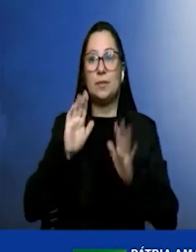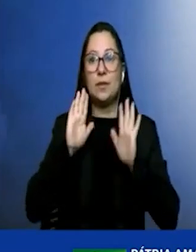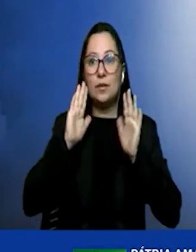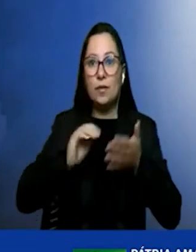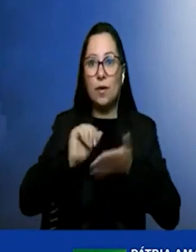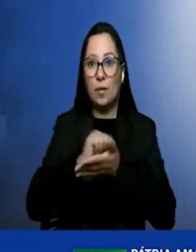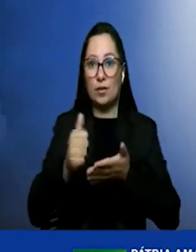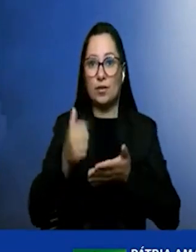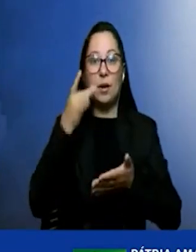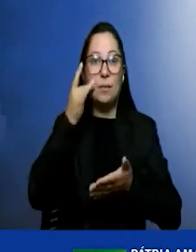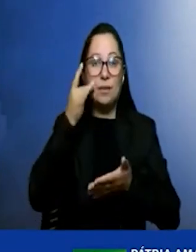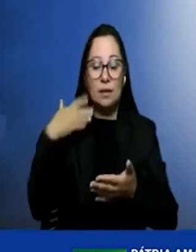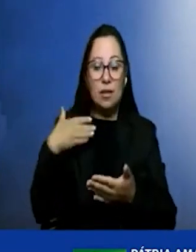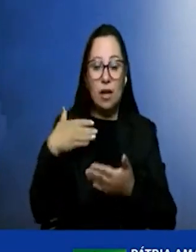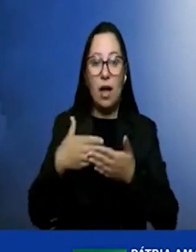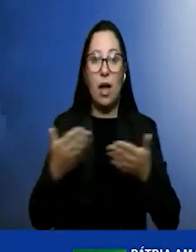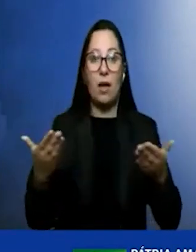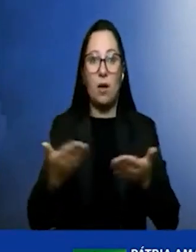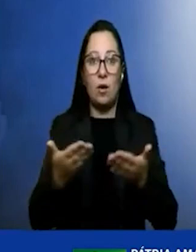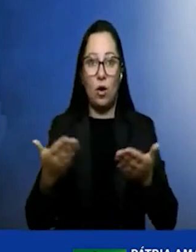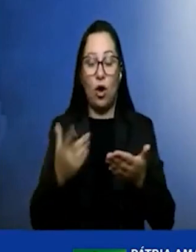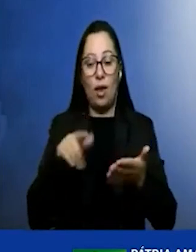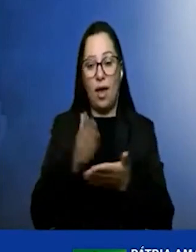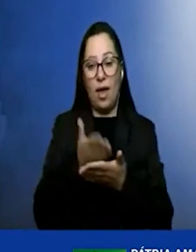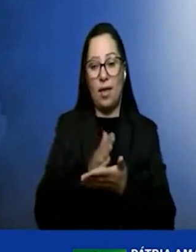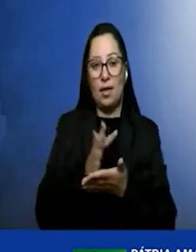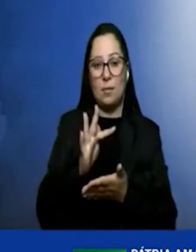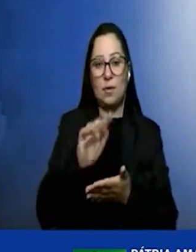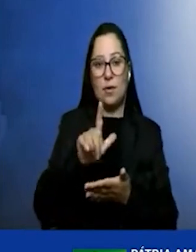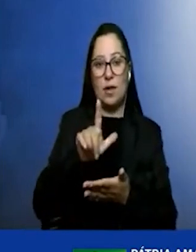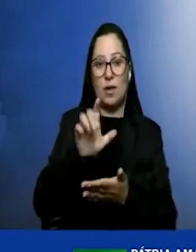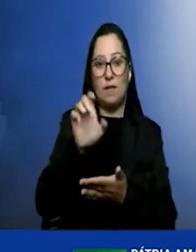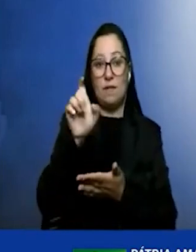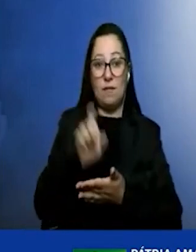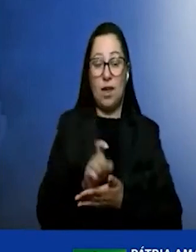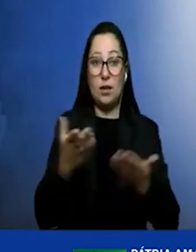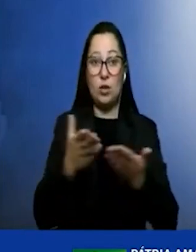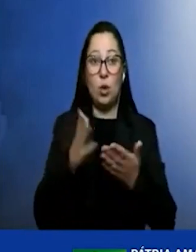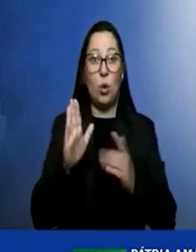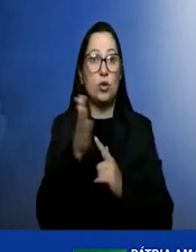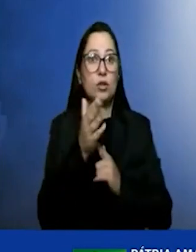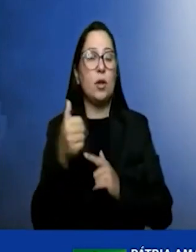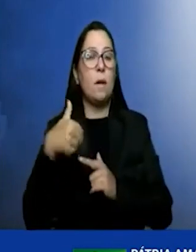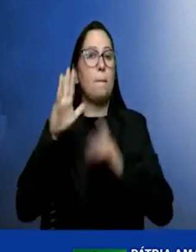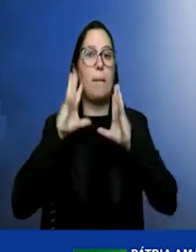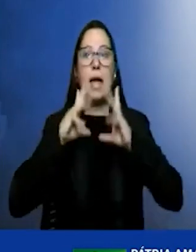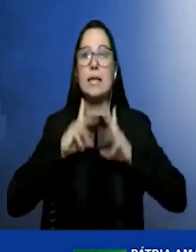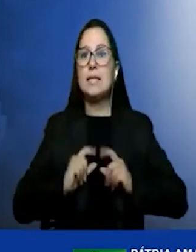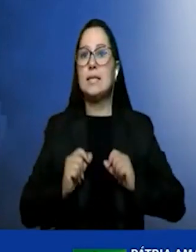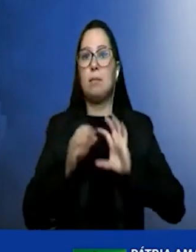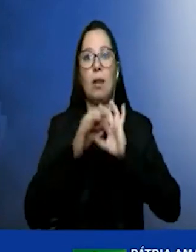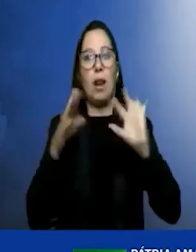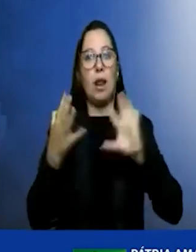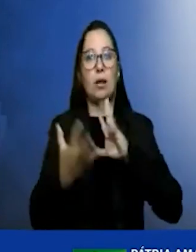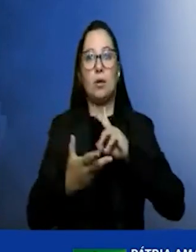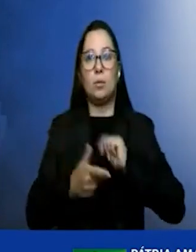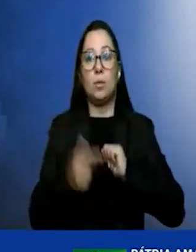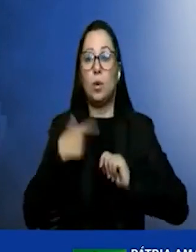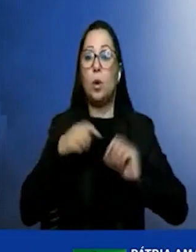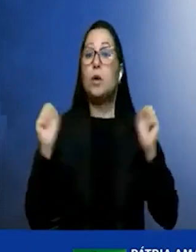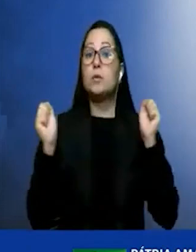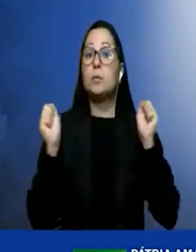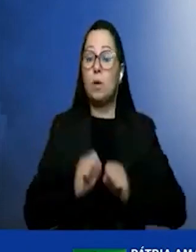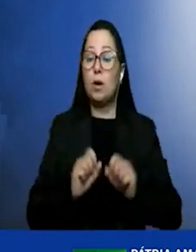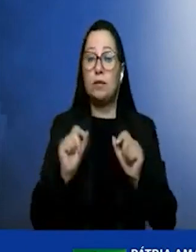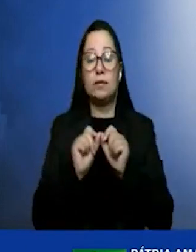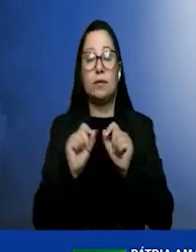que é a agenda dos híbrido flex. Híbrido flex, hoje, a tecnologia mais limpa disponível no mundo. A gente tem potencial e condições de fazê